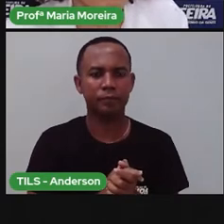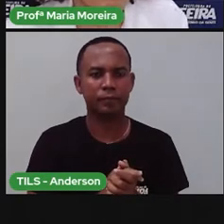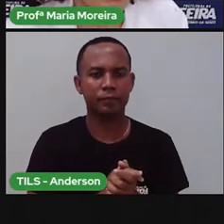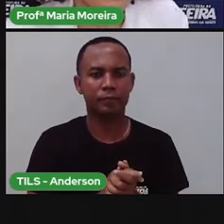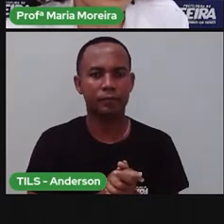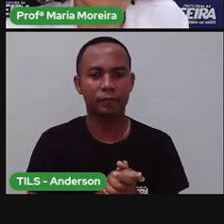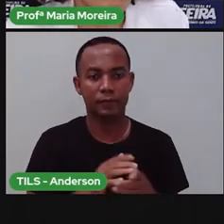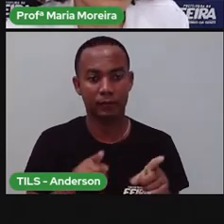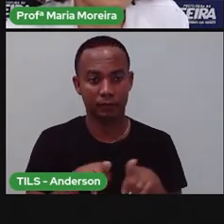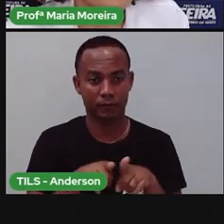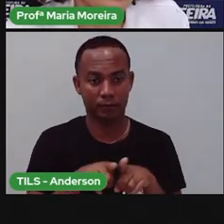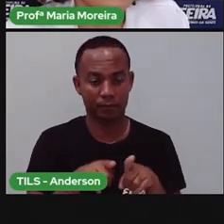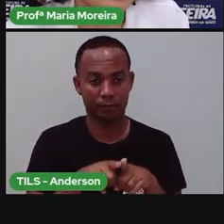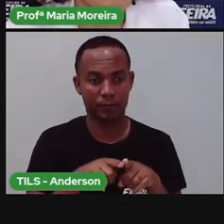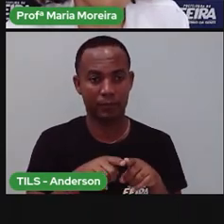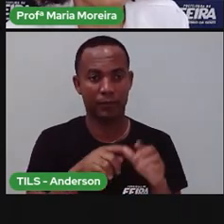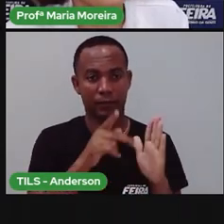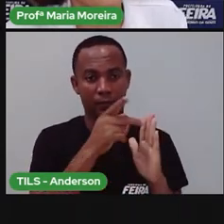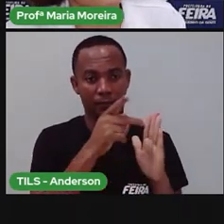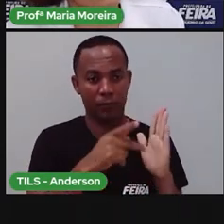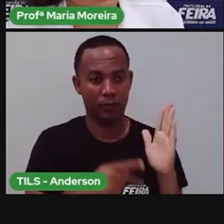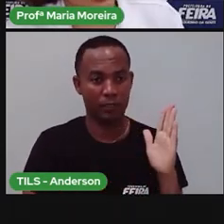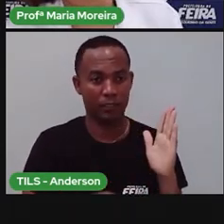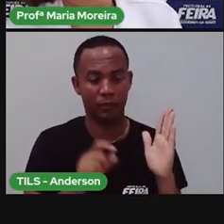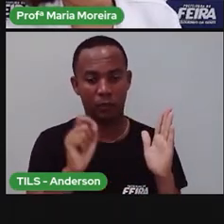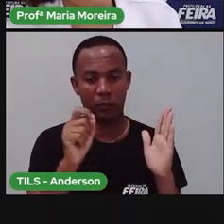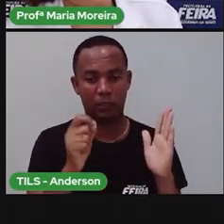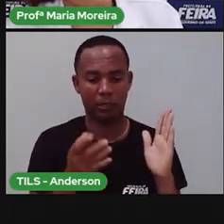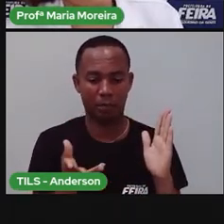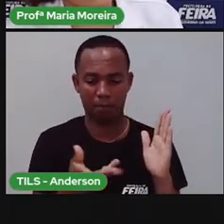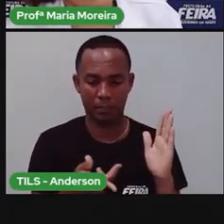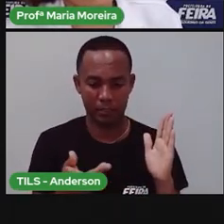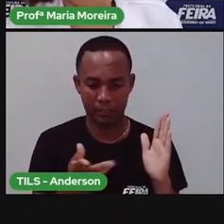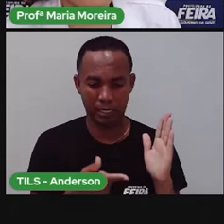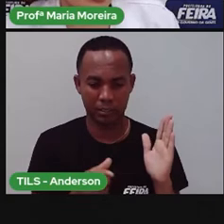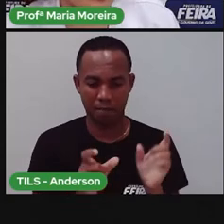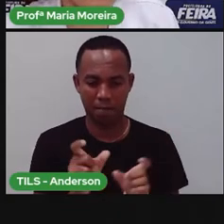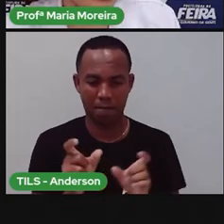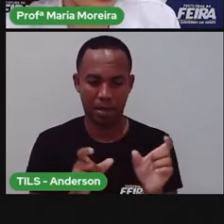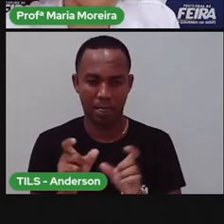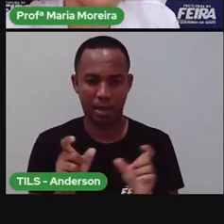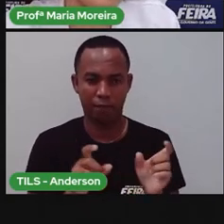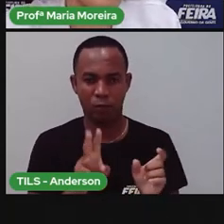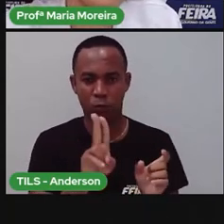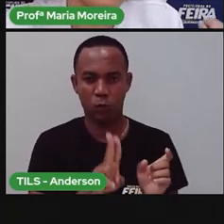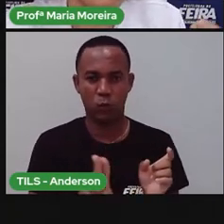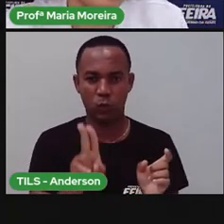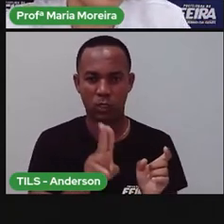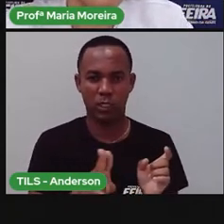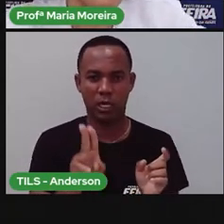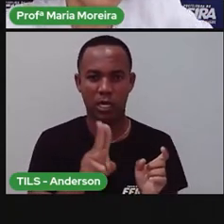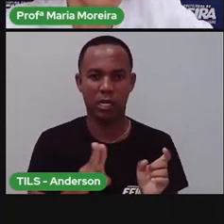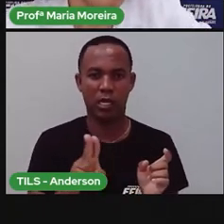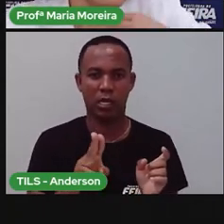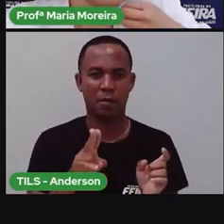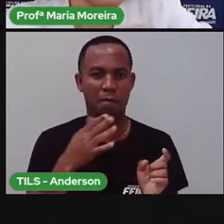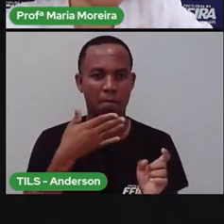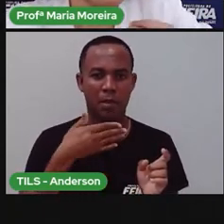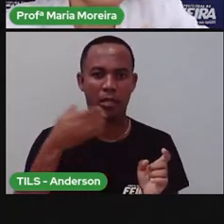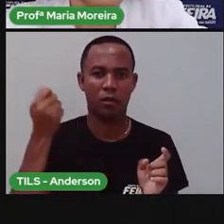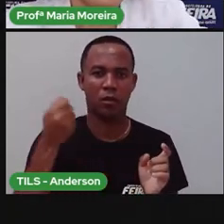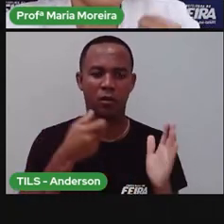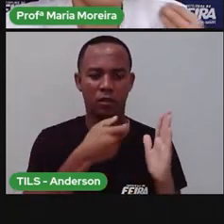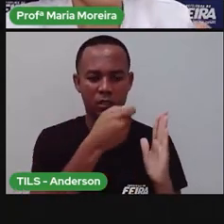dizem que o poeta é um mestre em lapidar as palavras, né? Em usar as palavras para deixar o quê? Um